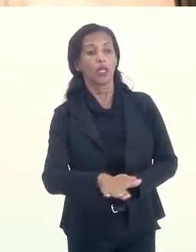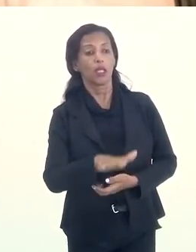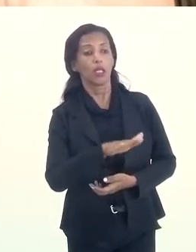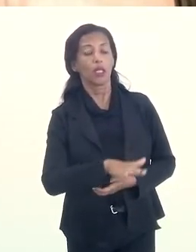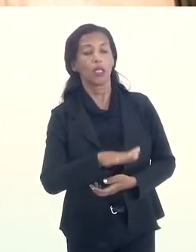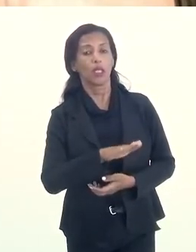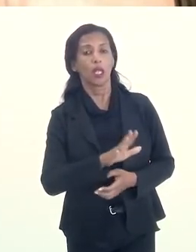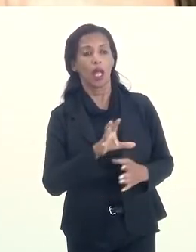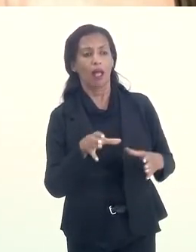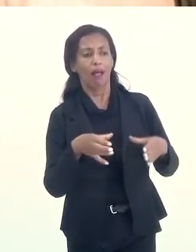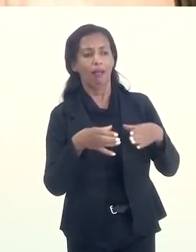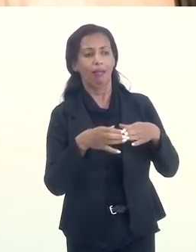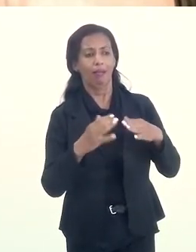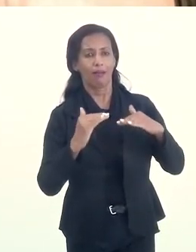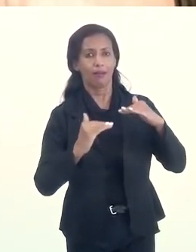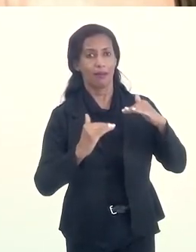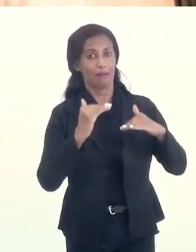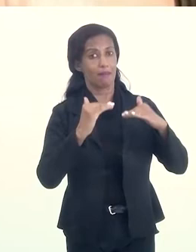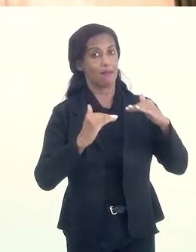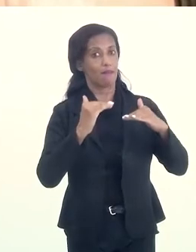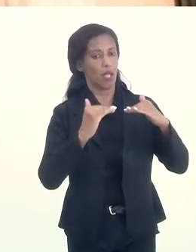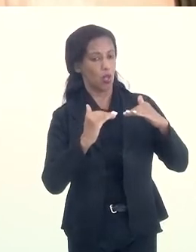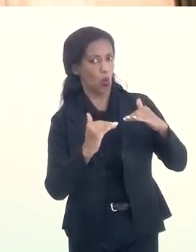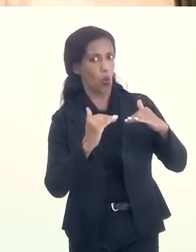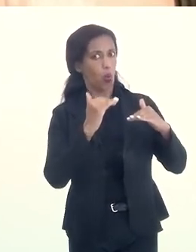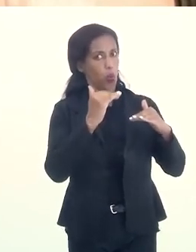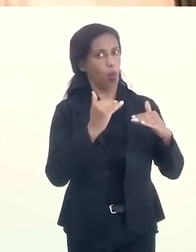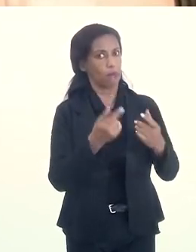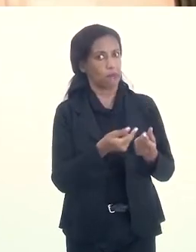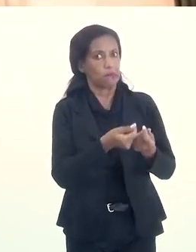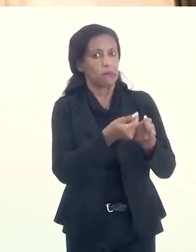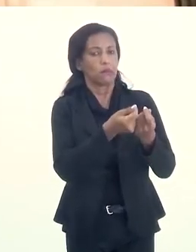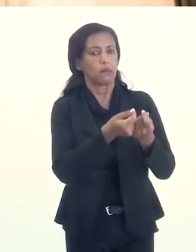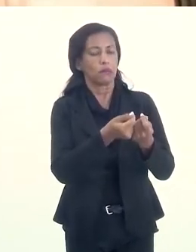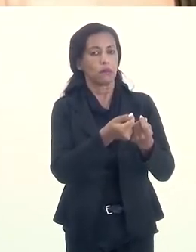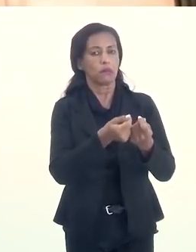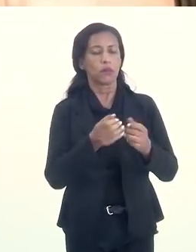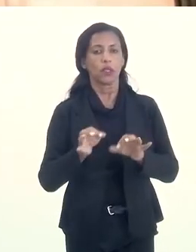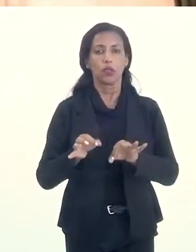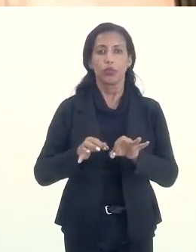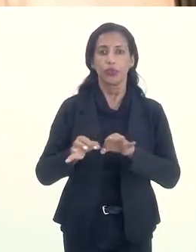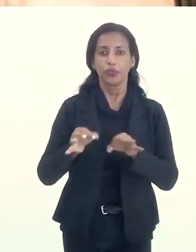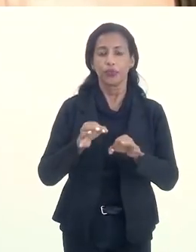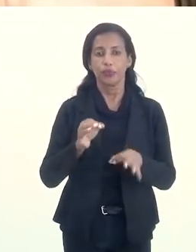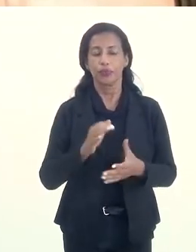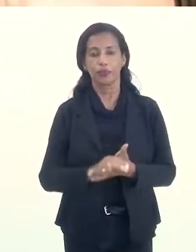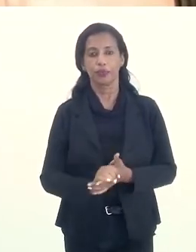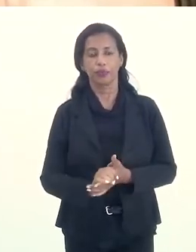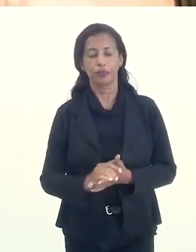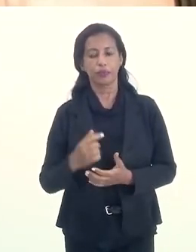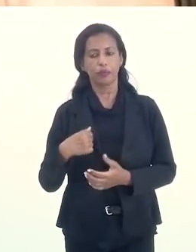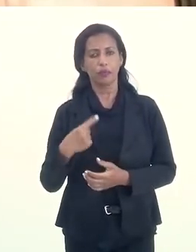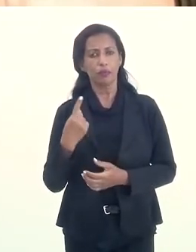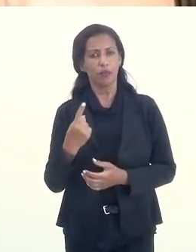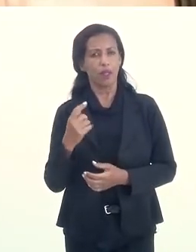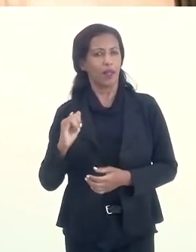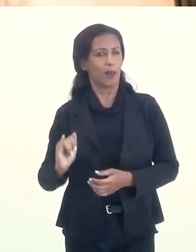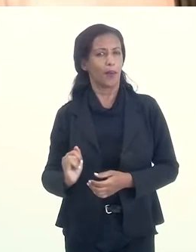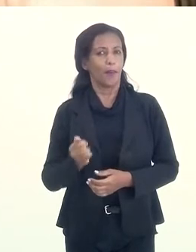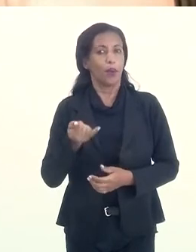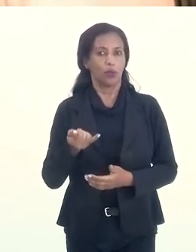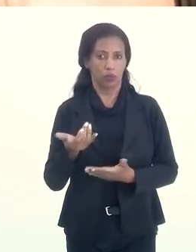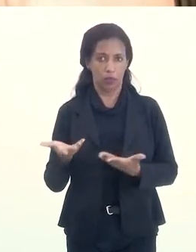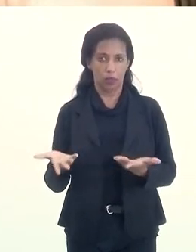crianças de uma classe média, média para alta, de modo que eu era um